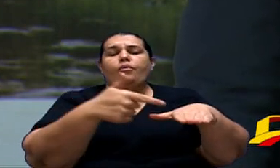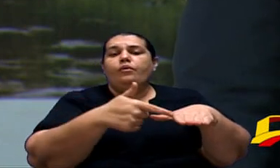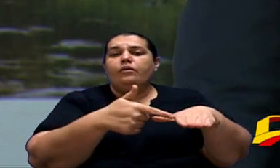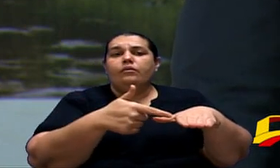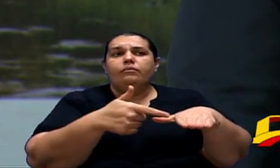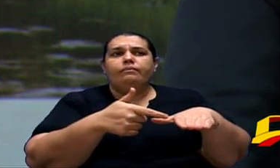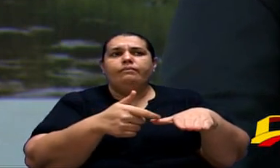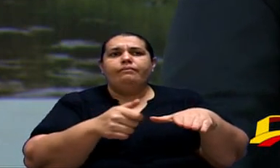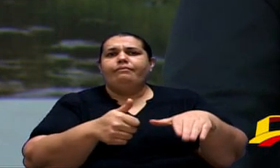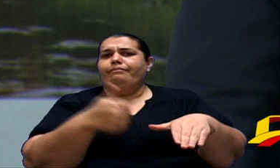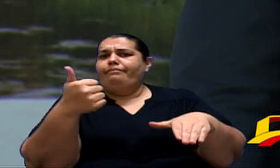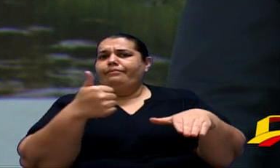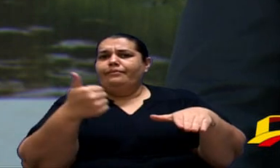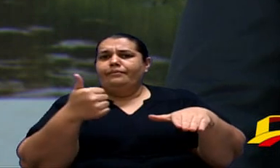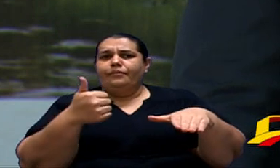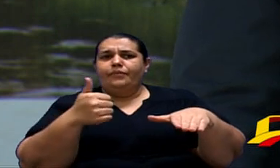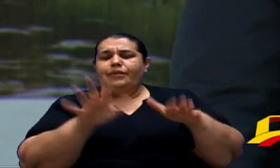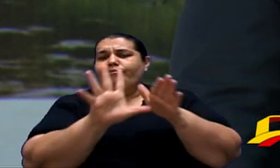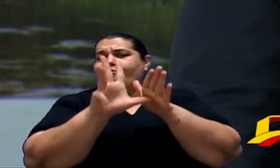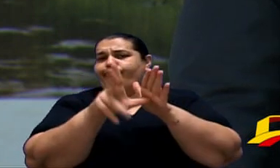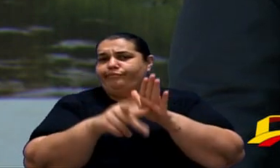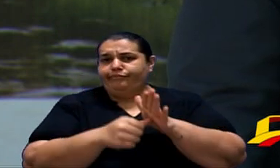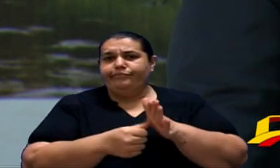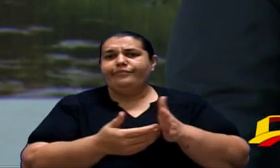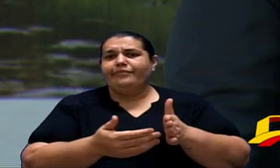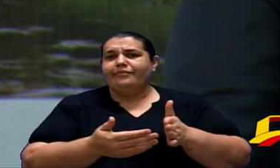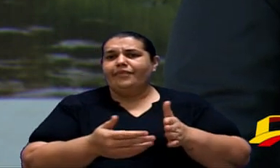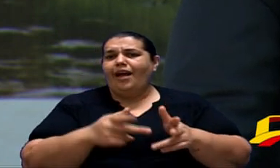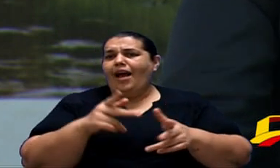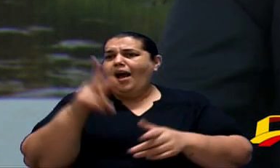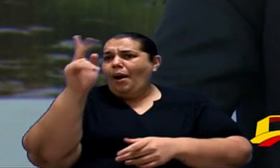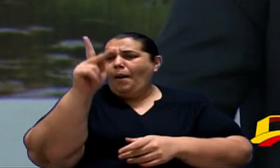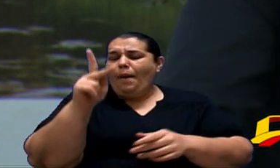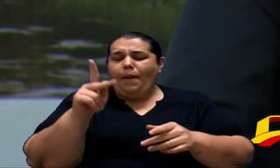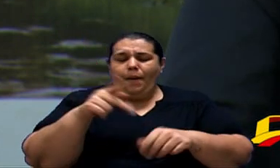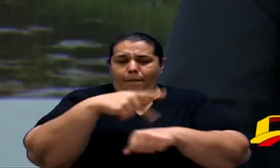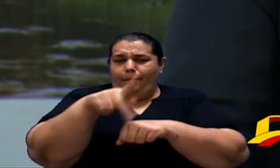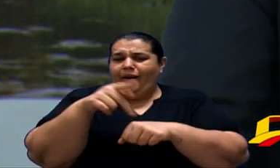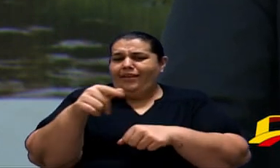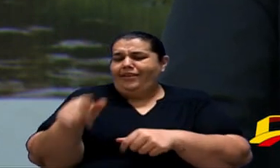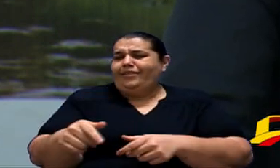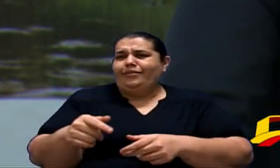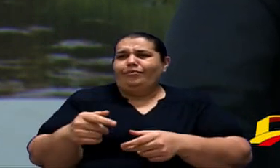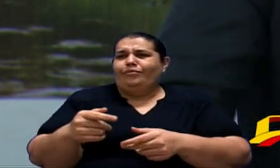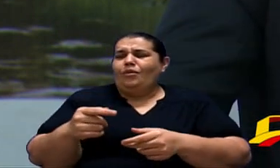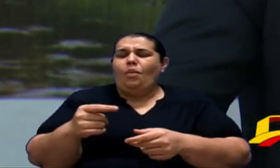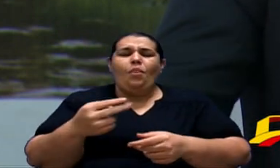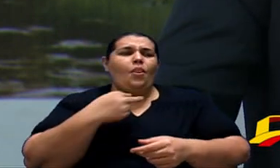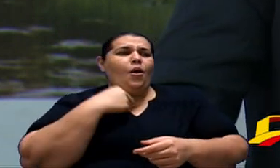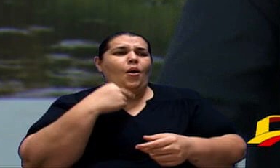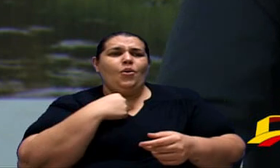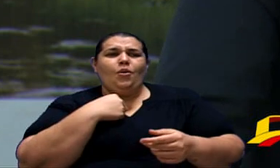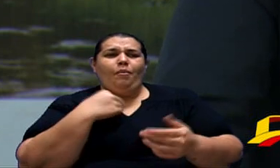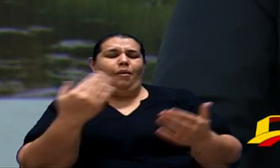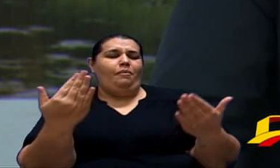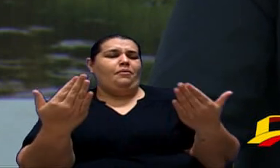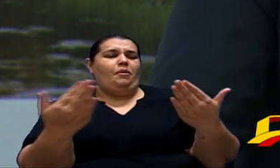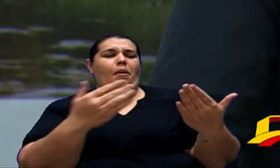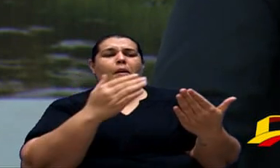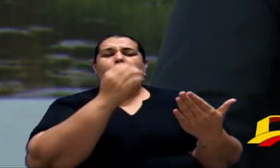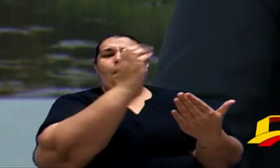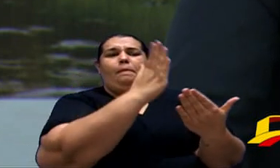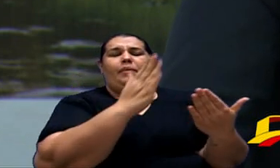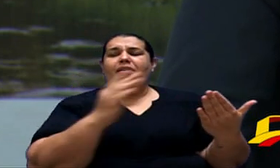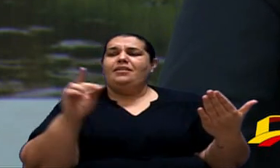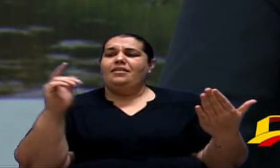primeiramente que vão haver roubo nosso país não pode ser comparado com Estados Unidos países